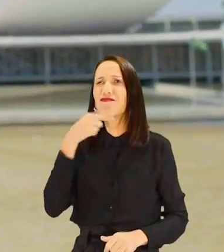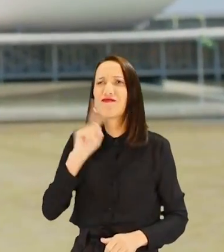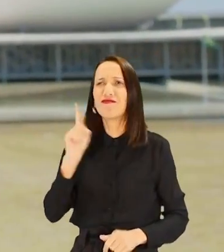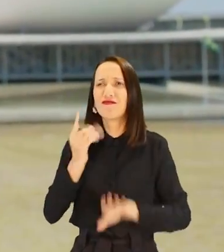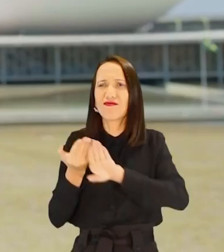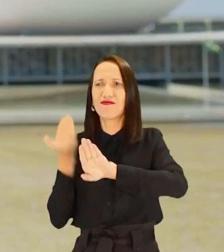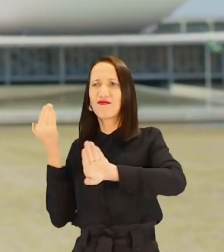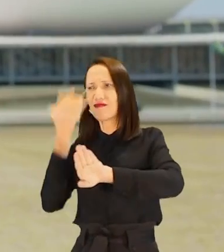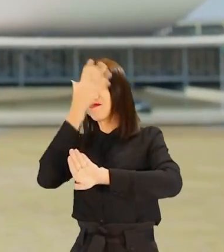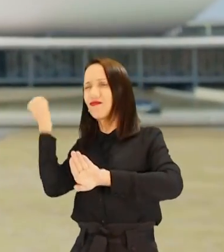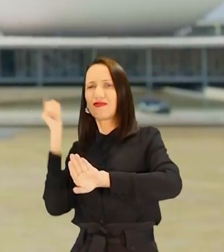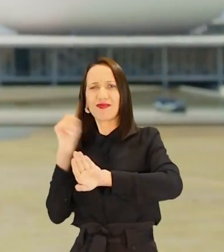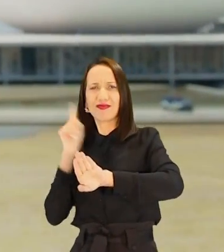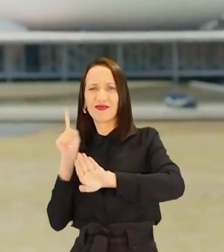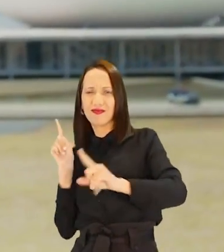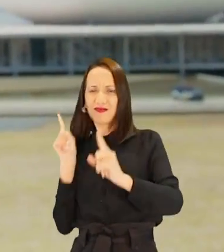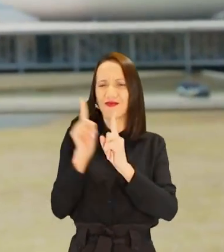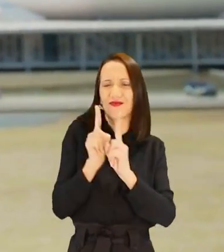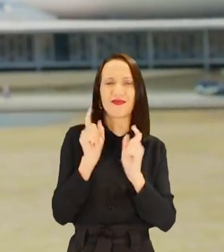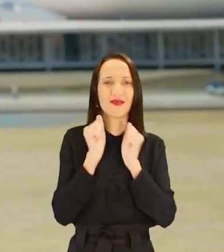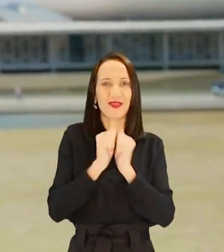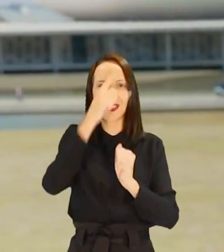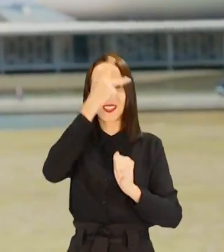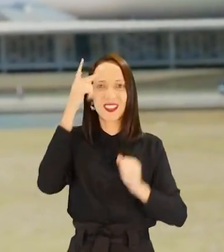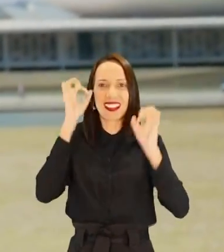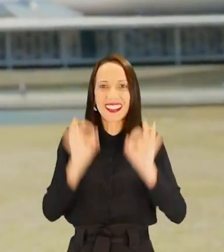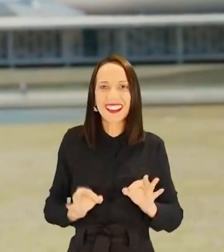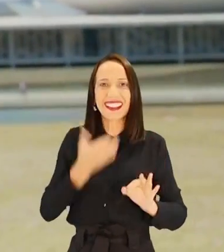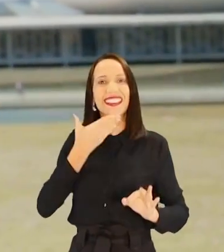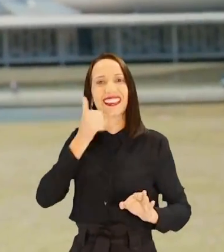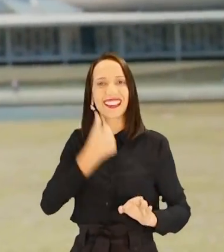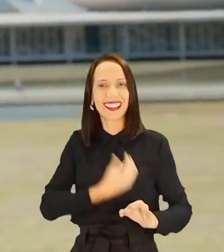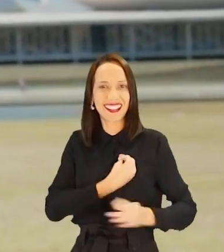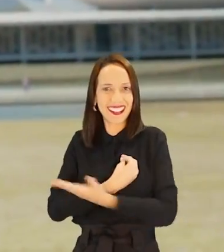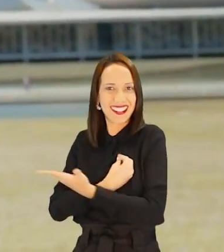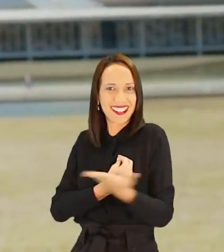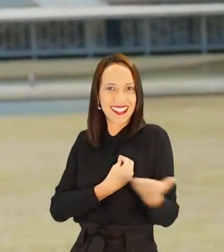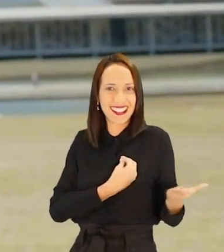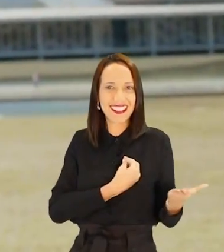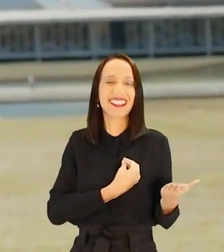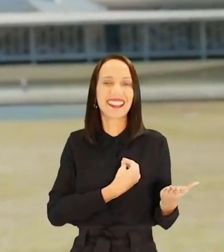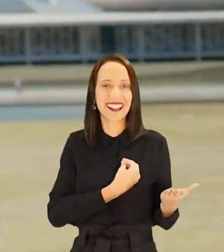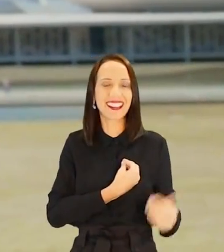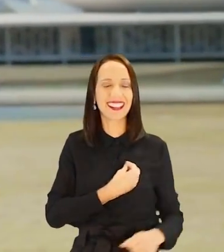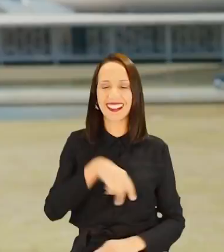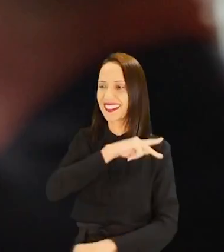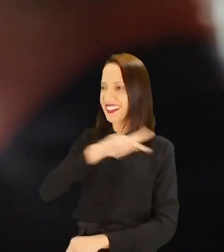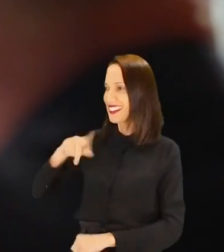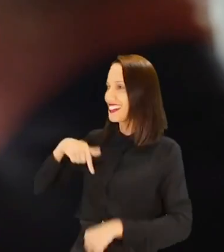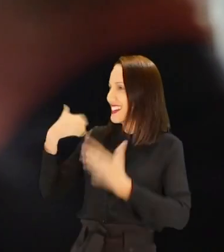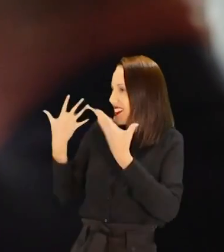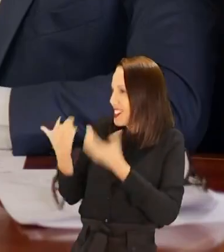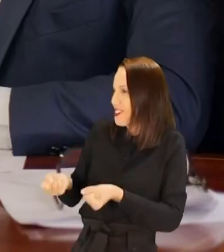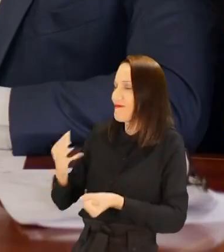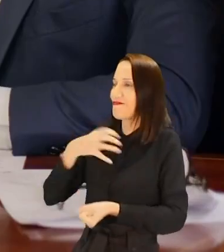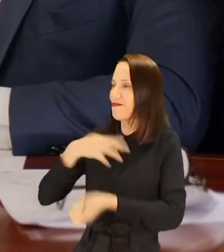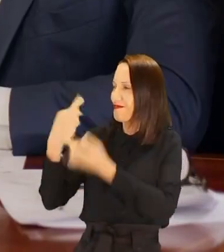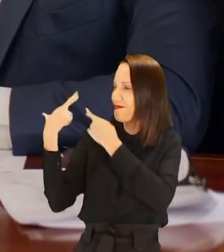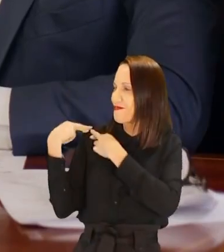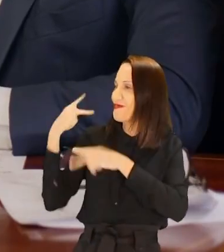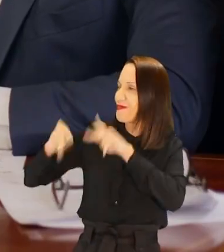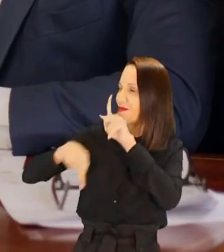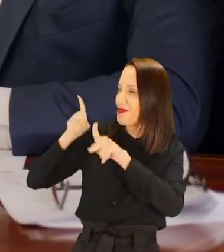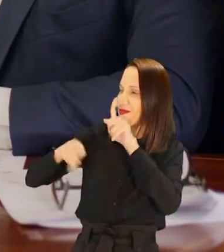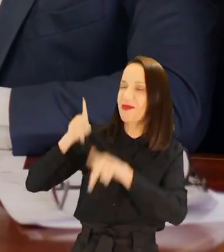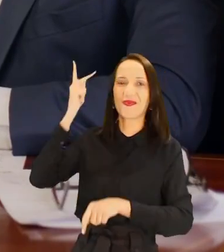Não deixar ninguém pra trás. E do lado das pessoas certas, a gente já melhorou a vida de muita gente. Presidente, eu assumi um